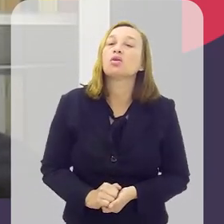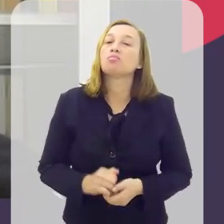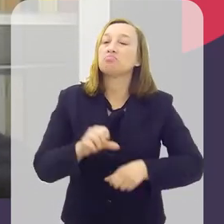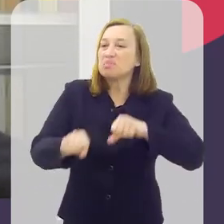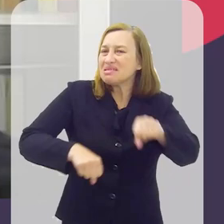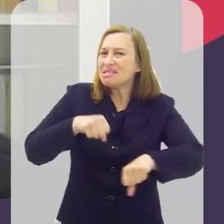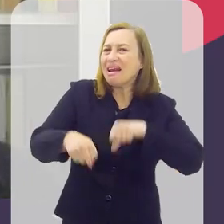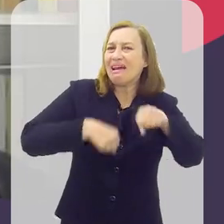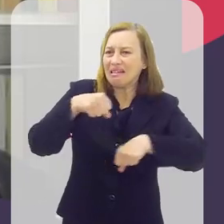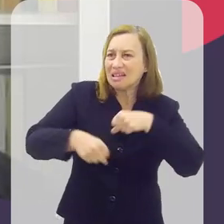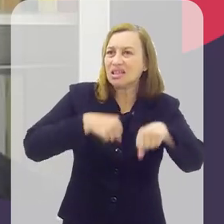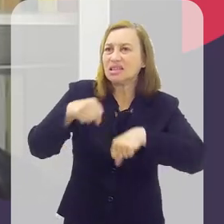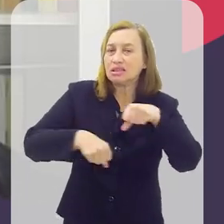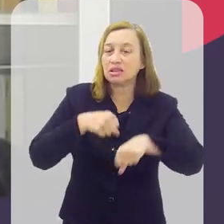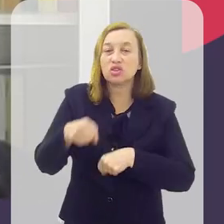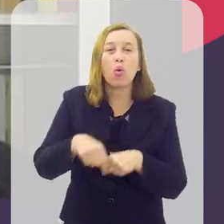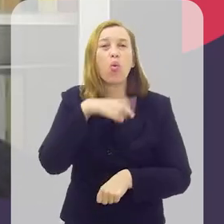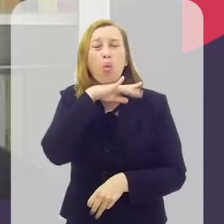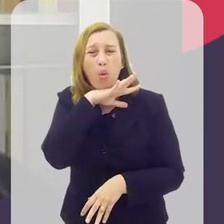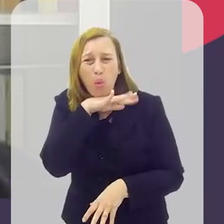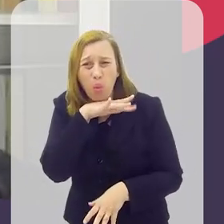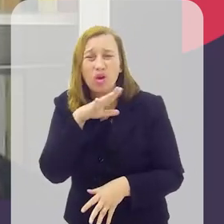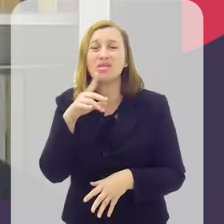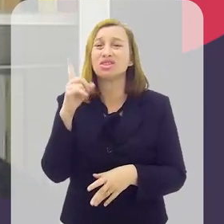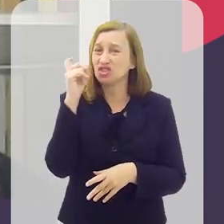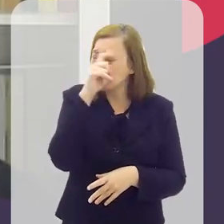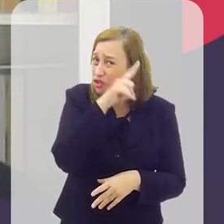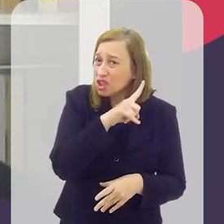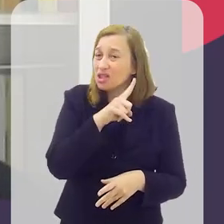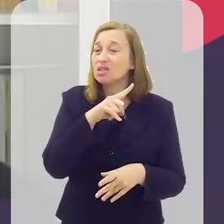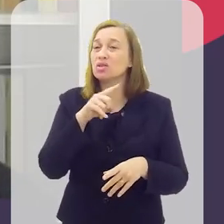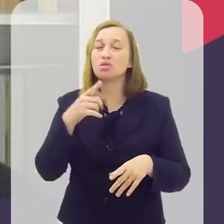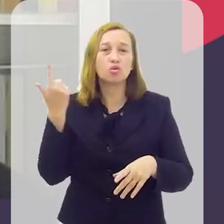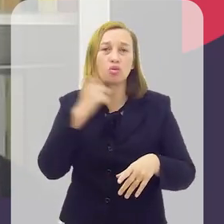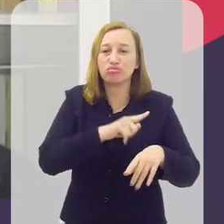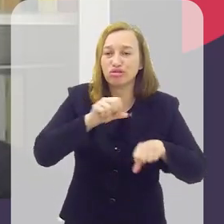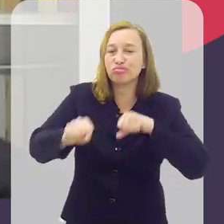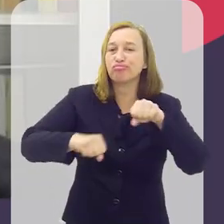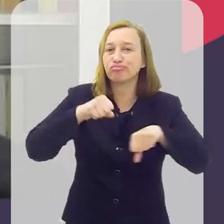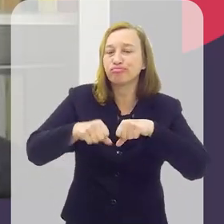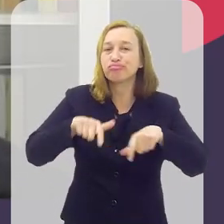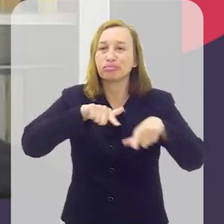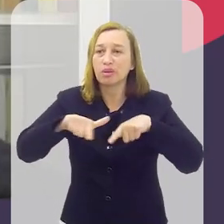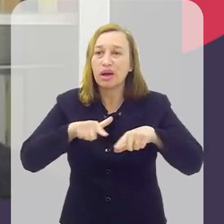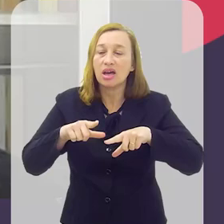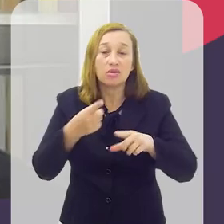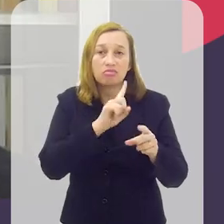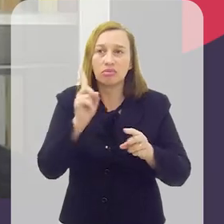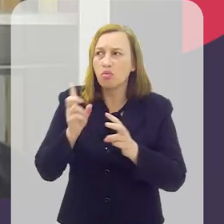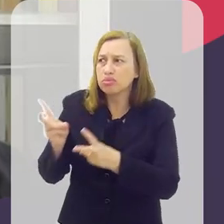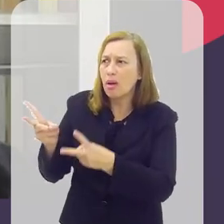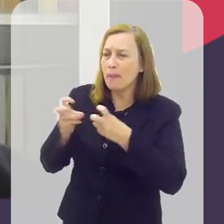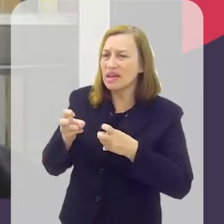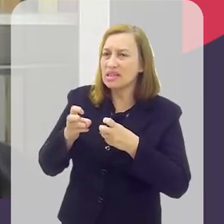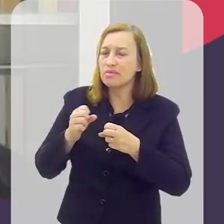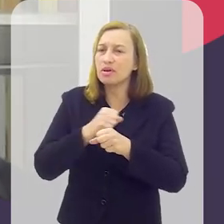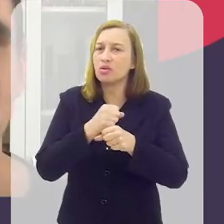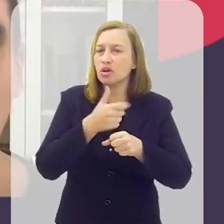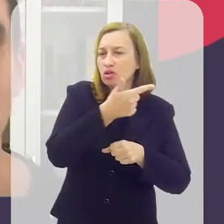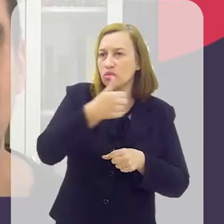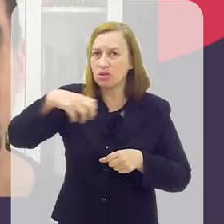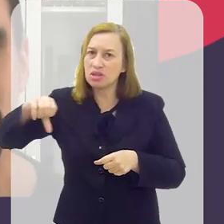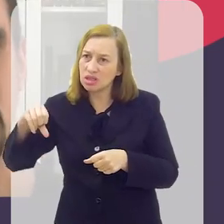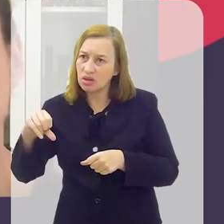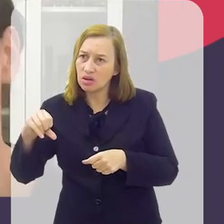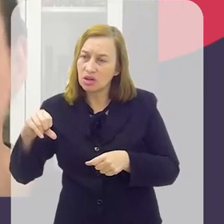bicicletas bem precárias, bem ruins, difíceis de conseguir desenvolver o trabalho e não tinha percebido isso tanto em 2019